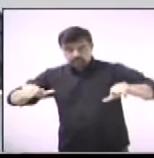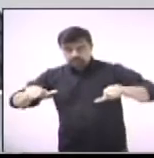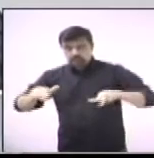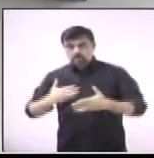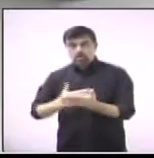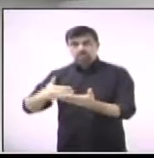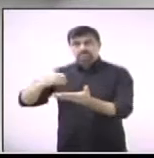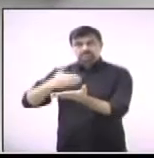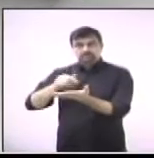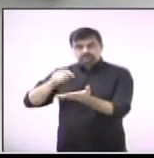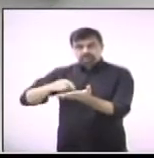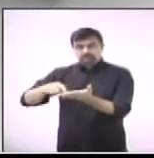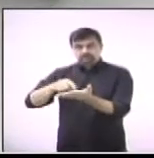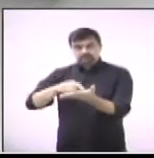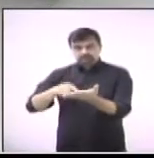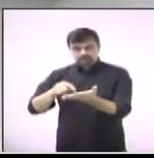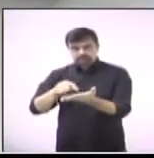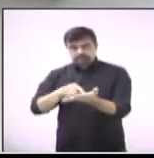palavra, eu coloco em votação.